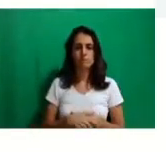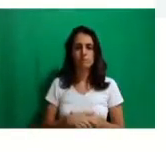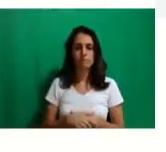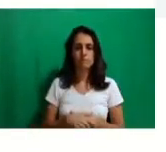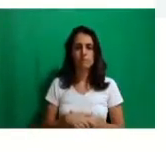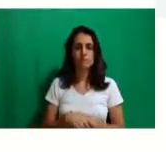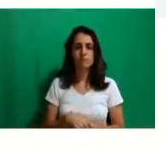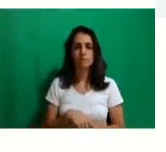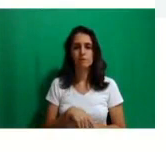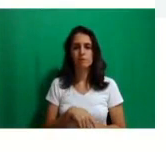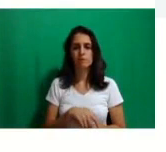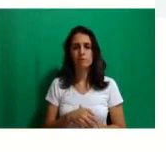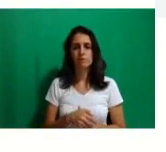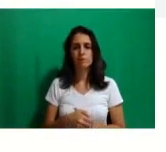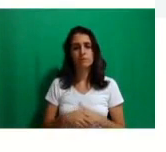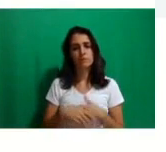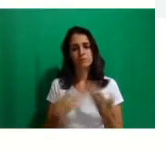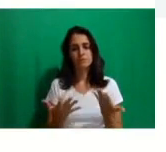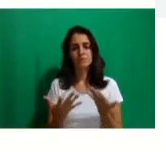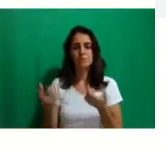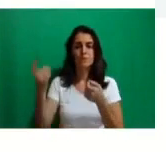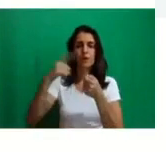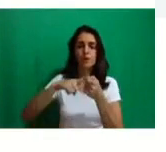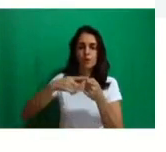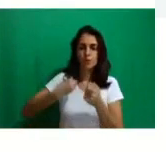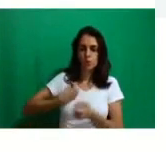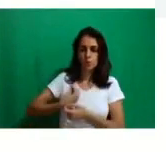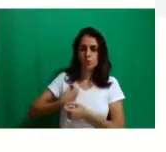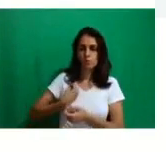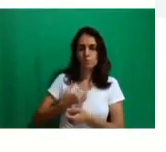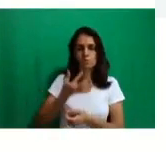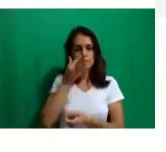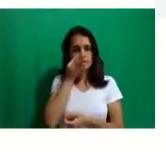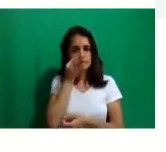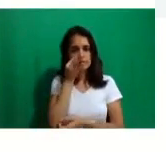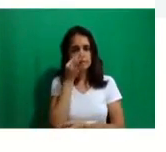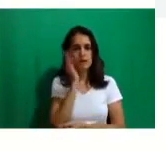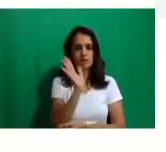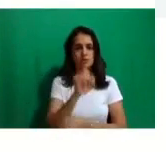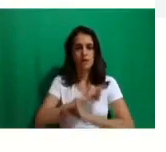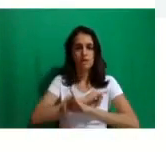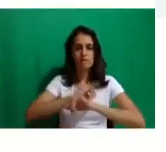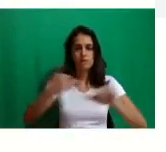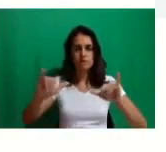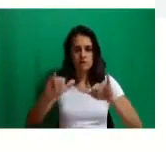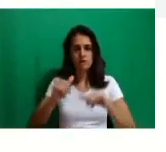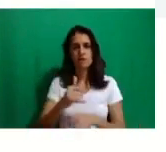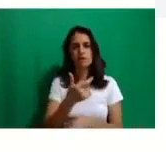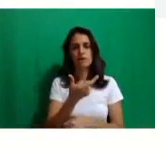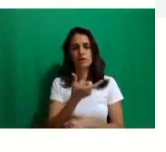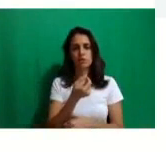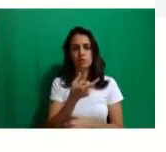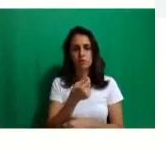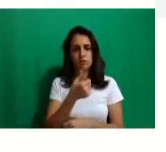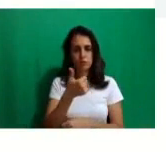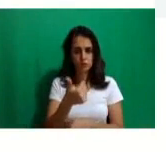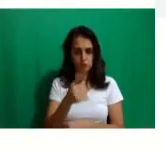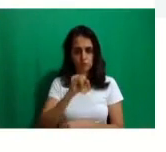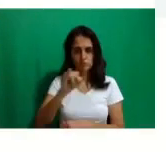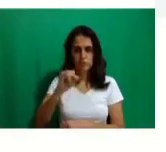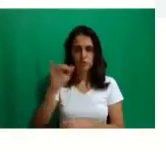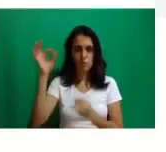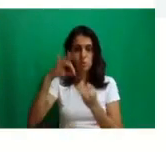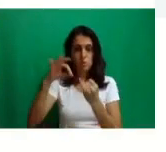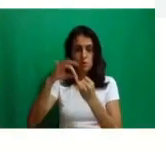Bom, quanto ao retorno às aulas presenciais de 2021, já falei com vocês, né? Quando isso acontecer, as aulas vão acontecer no